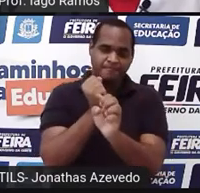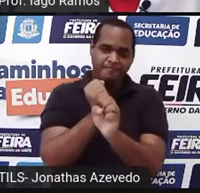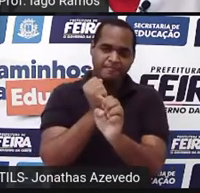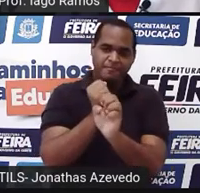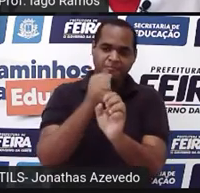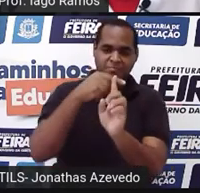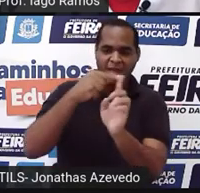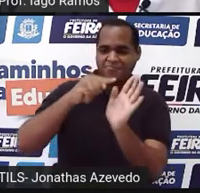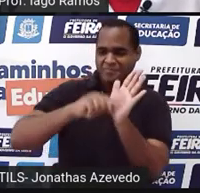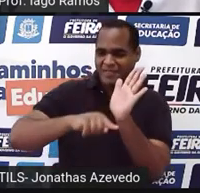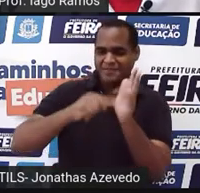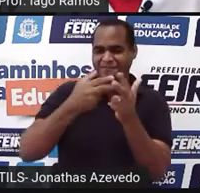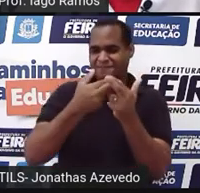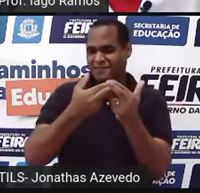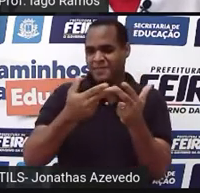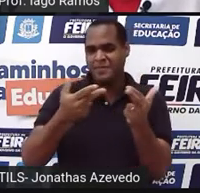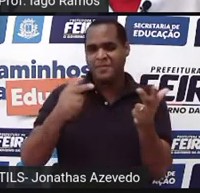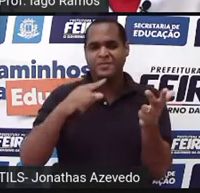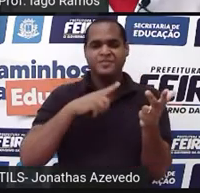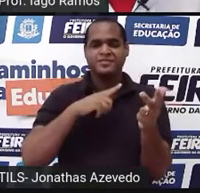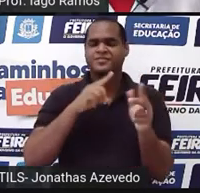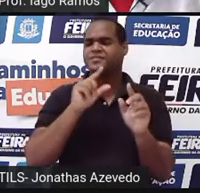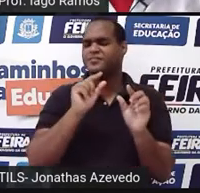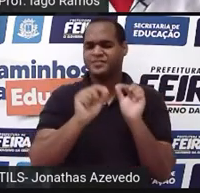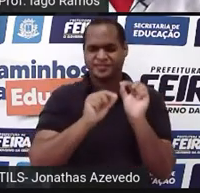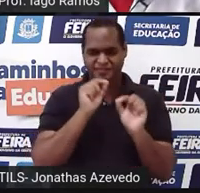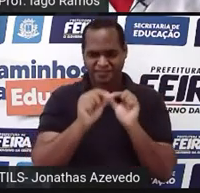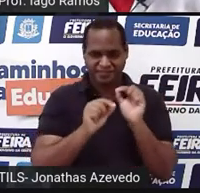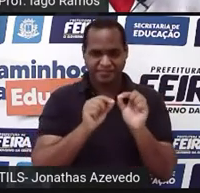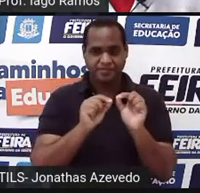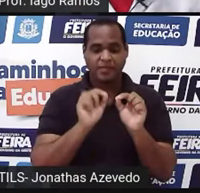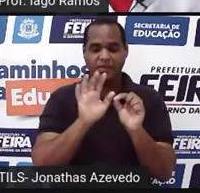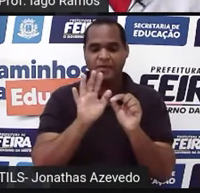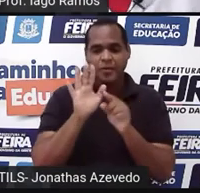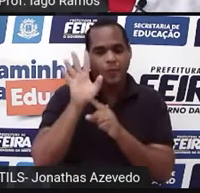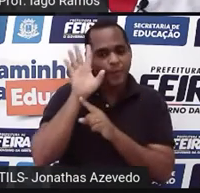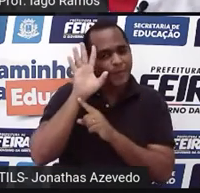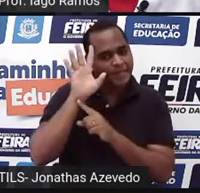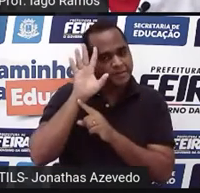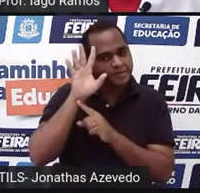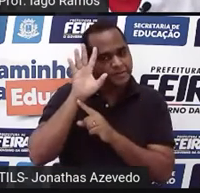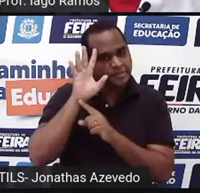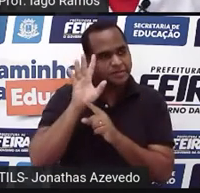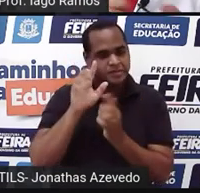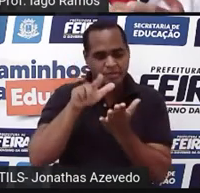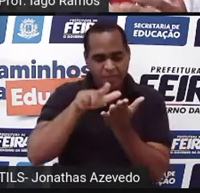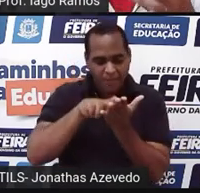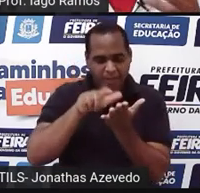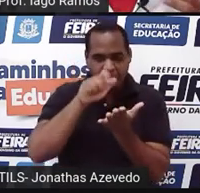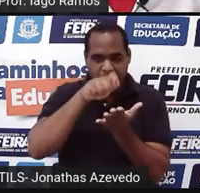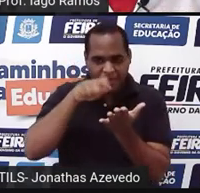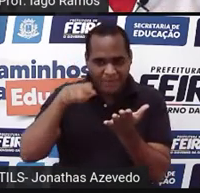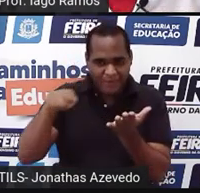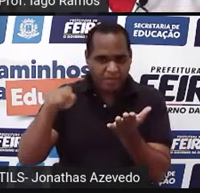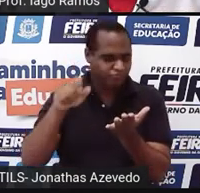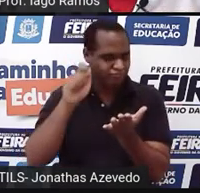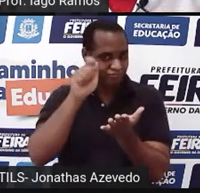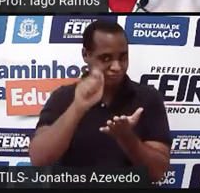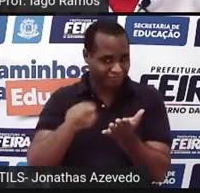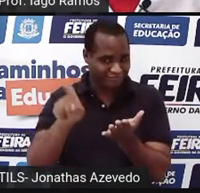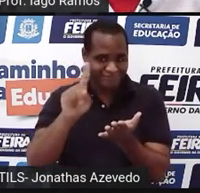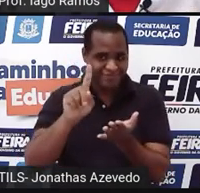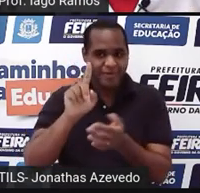E fazermos esses cálculos de maneira mental, sem a necessidade, né, de rascunhar no papel